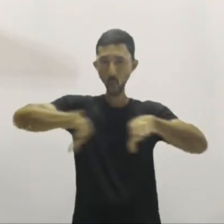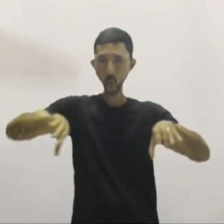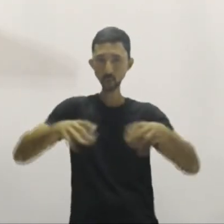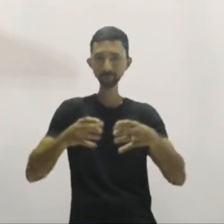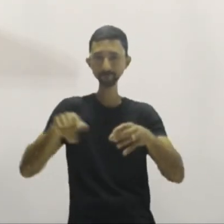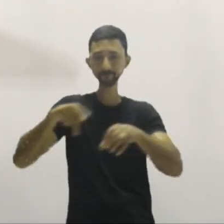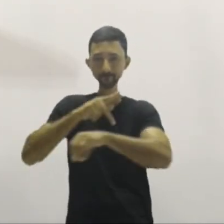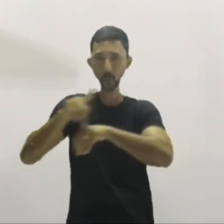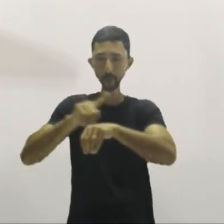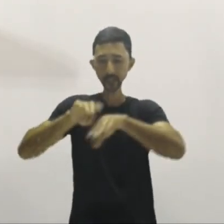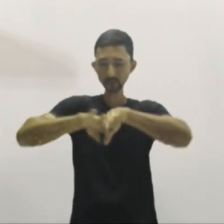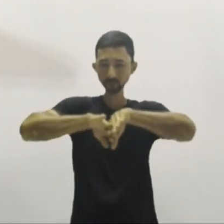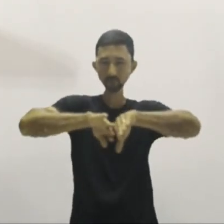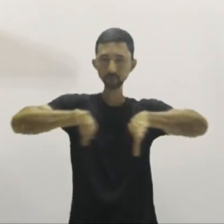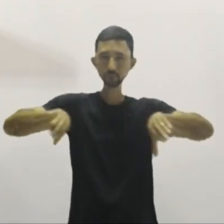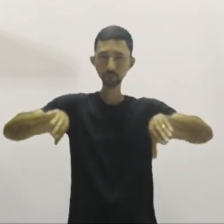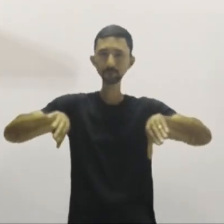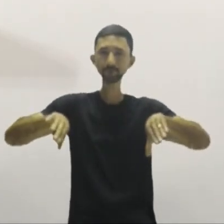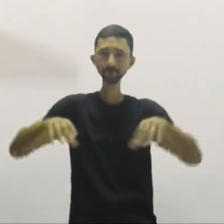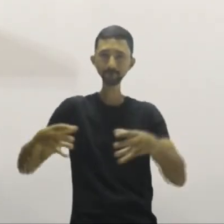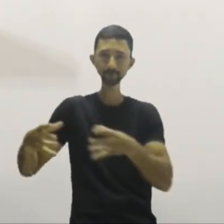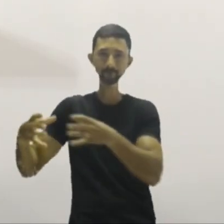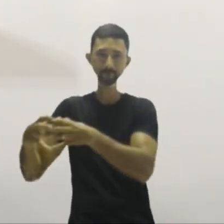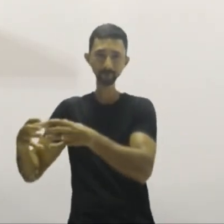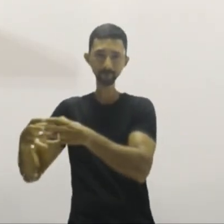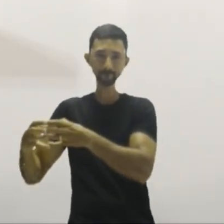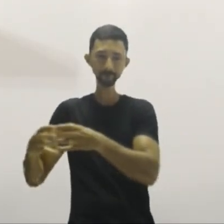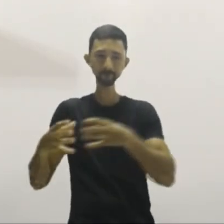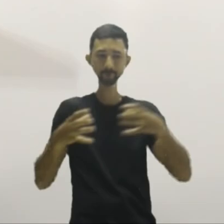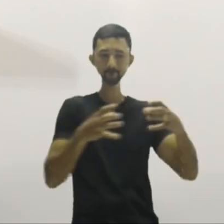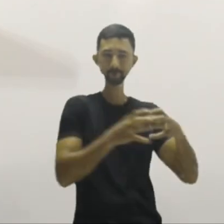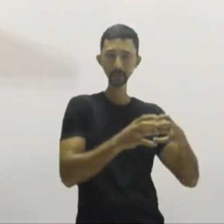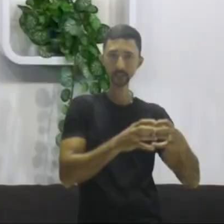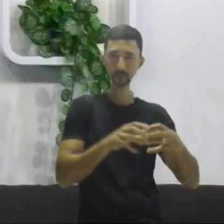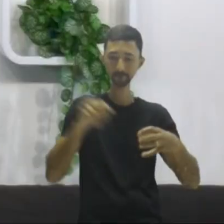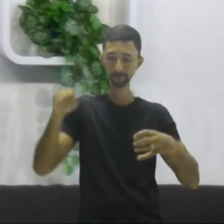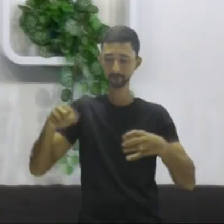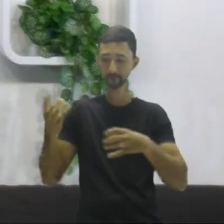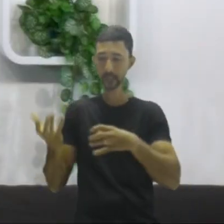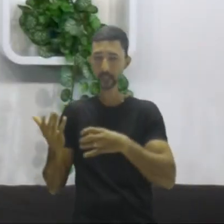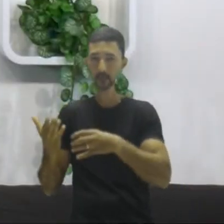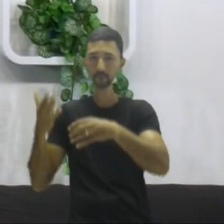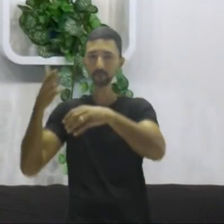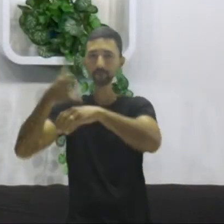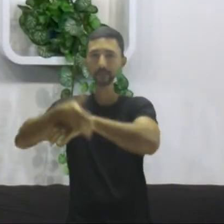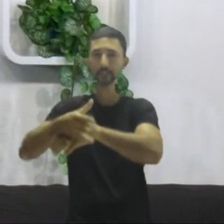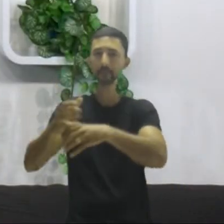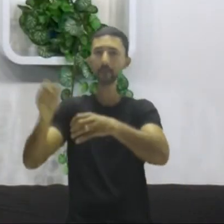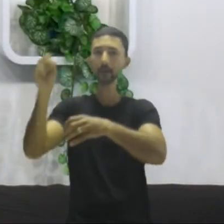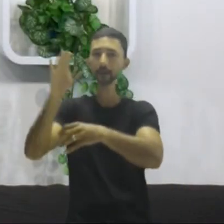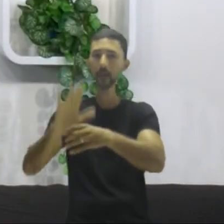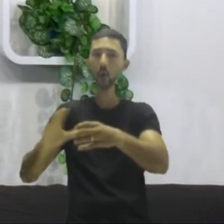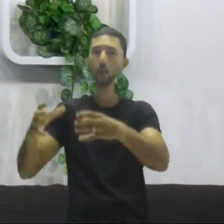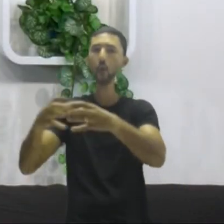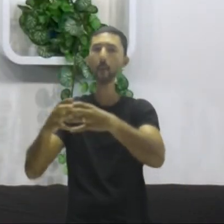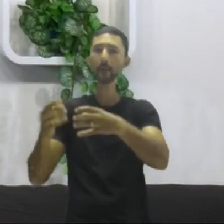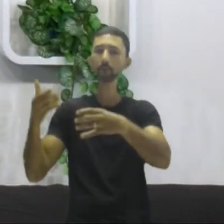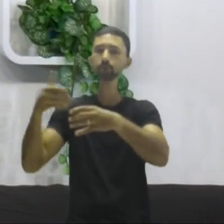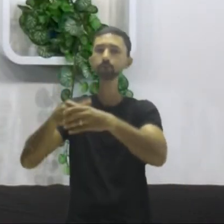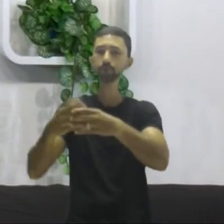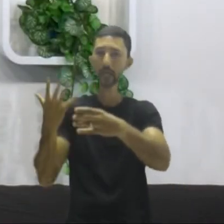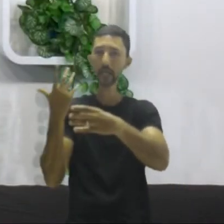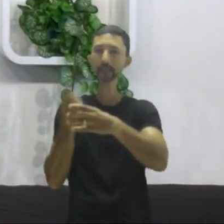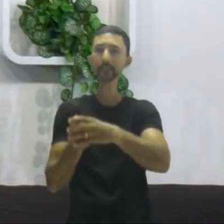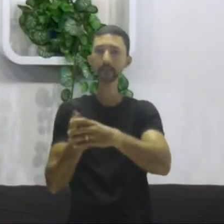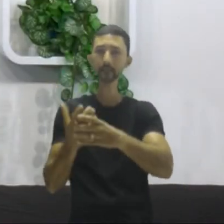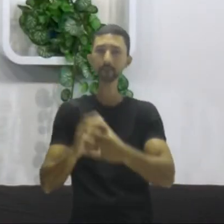da Iugoslávia e pede para entrar na União, na União Europeia. E tem a sua entrada.